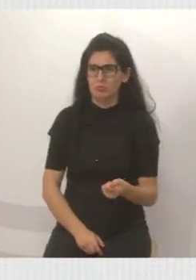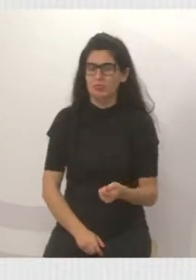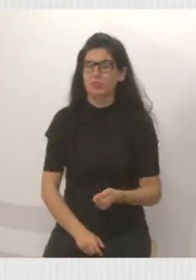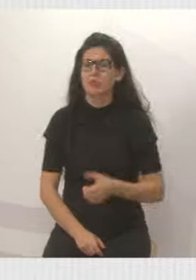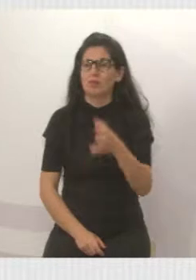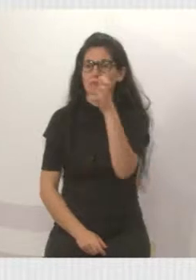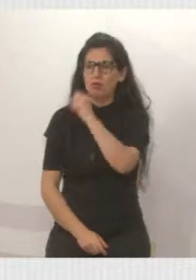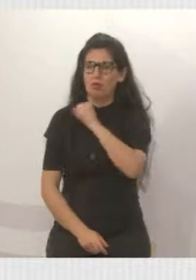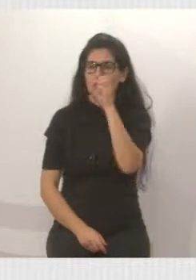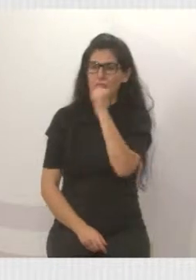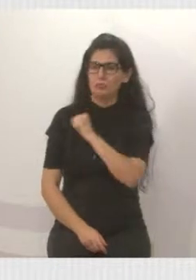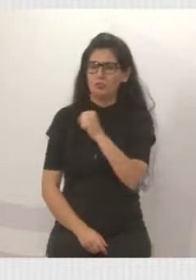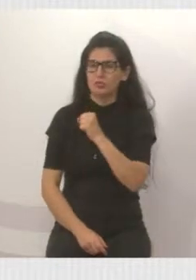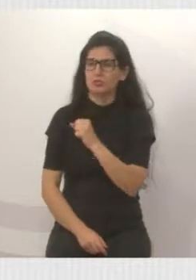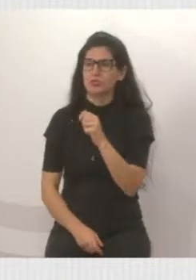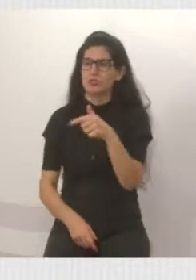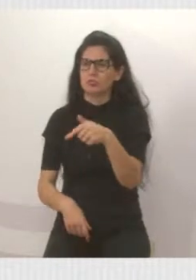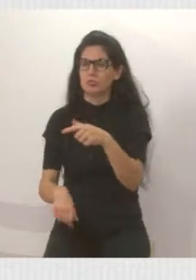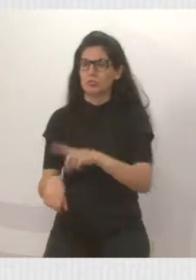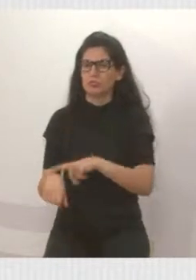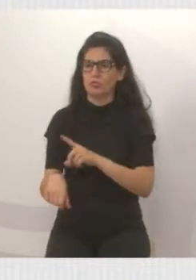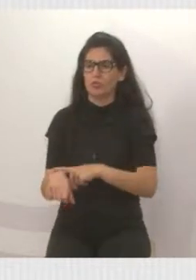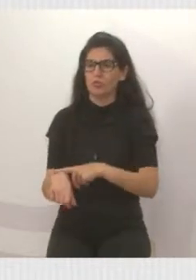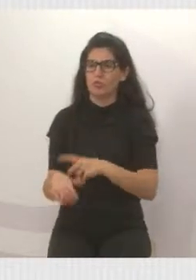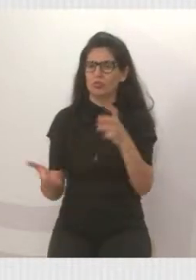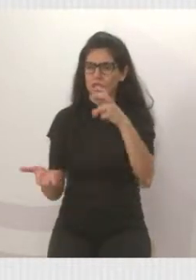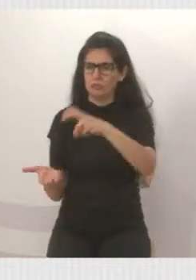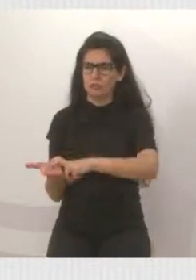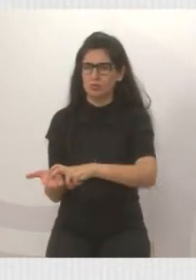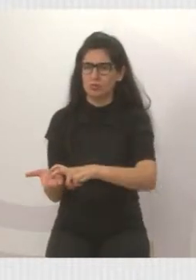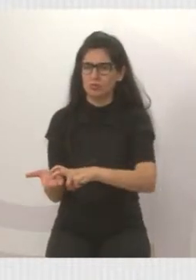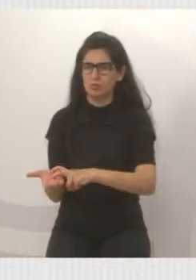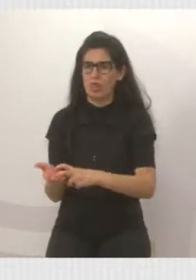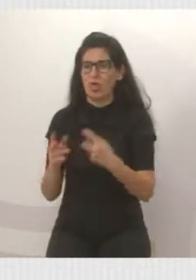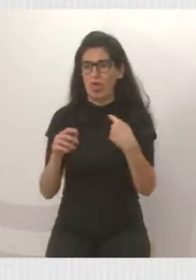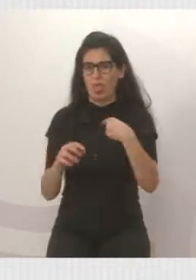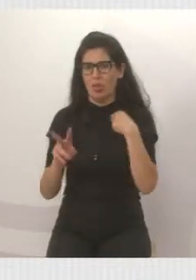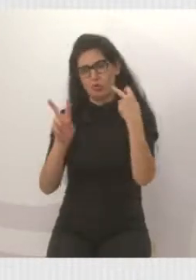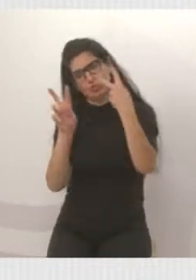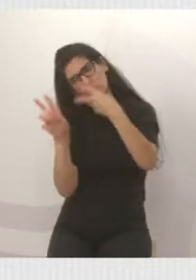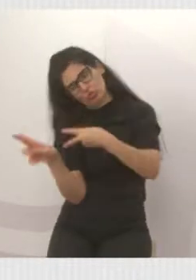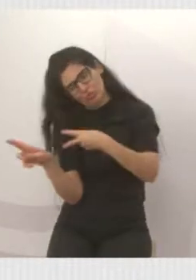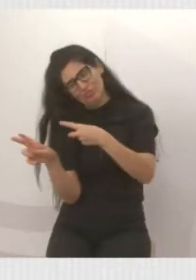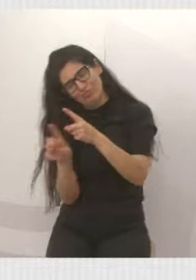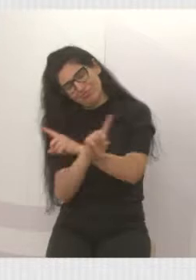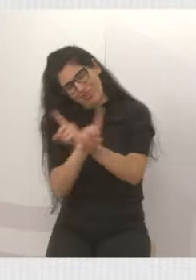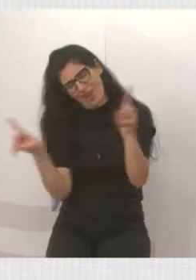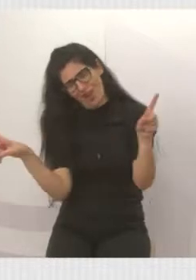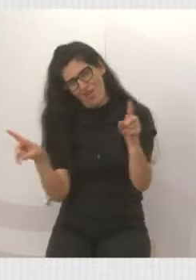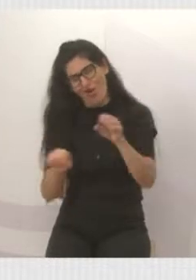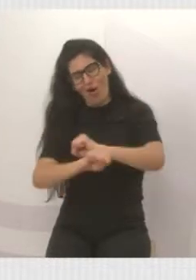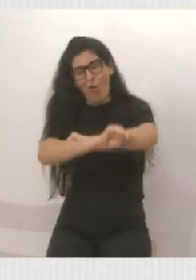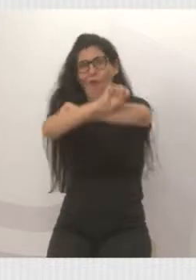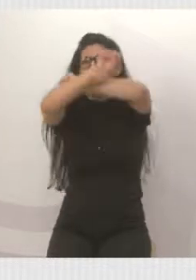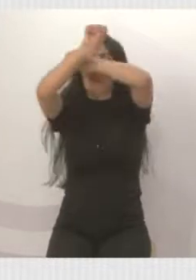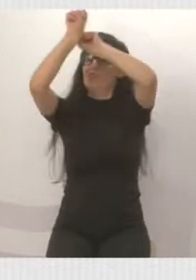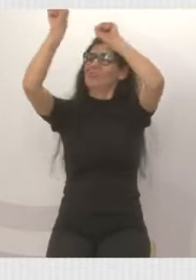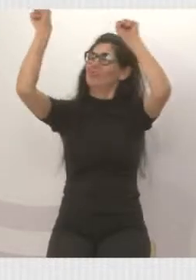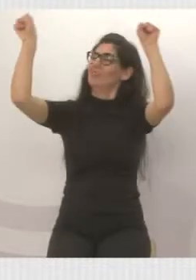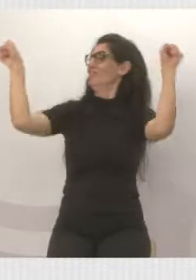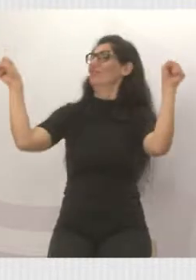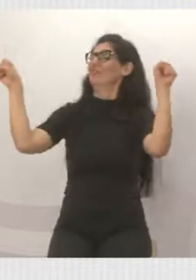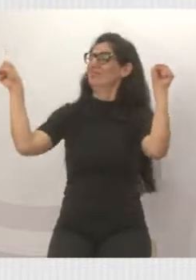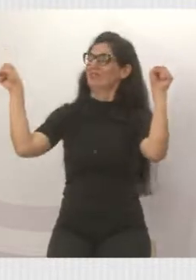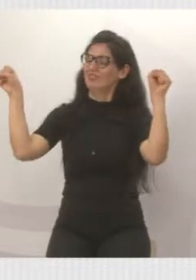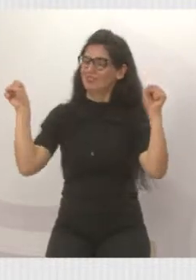Às 7 horas estava na missa lá, hein? Sou verador que não durmo não, acordo cedo. Olha aí, 7 horas estava lá na